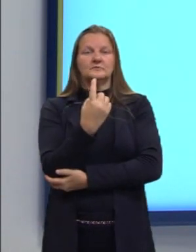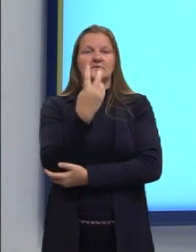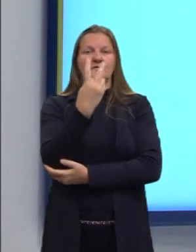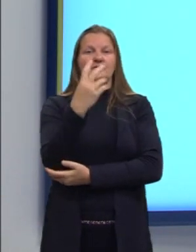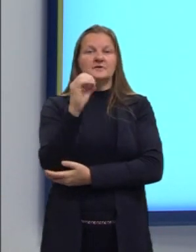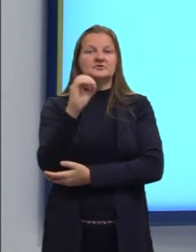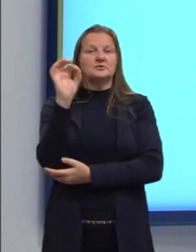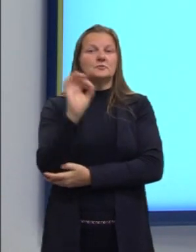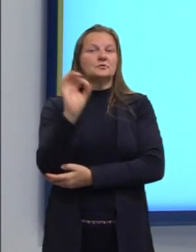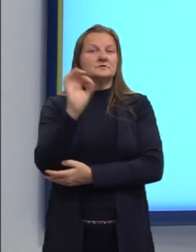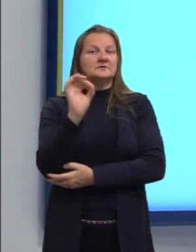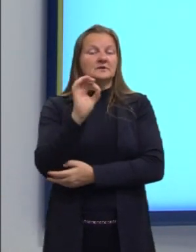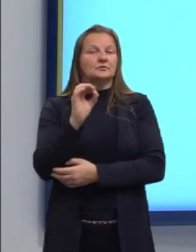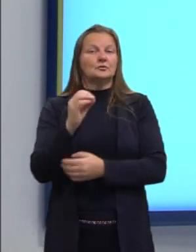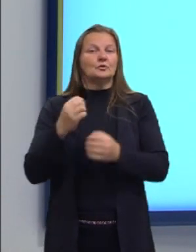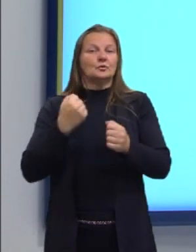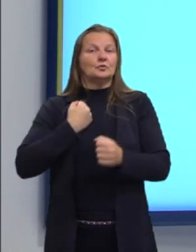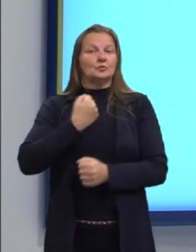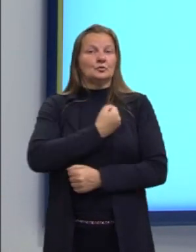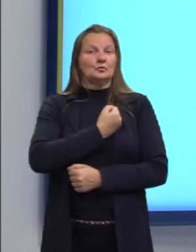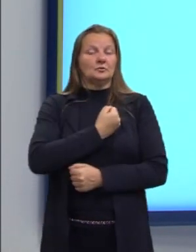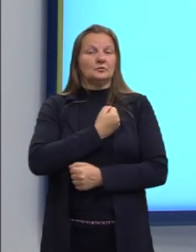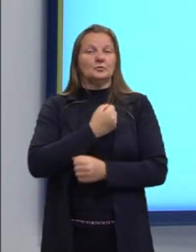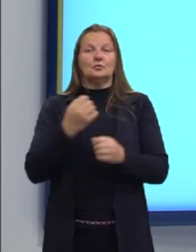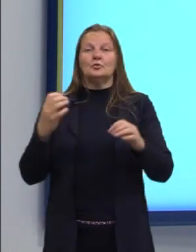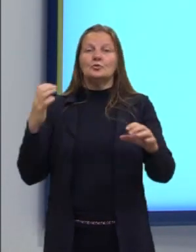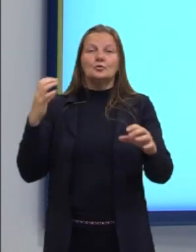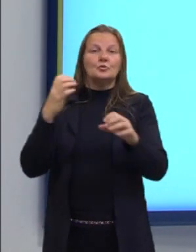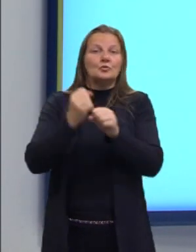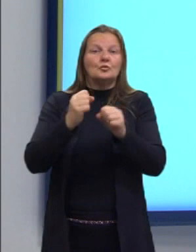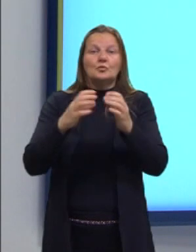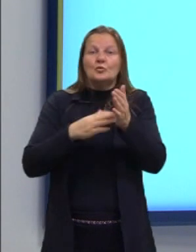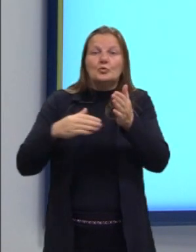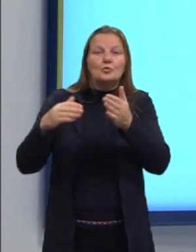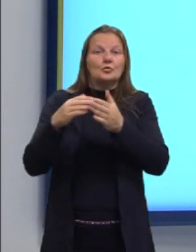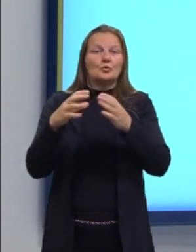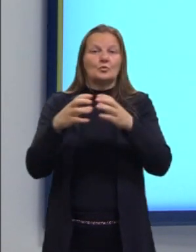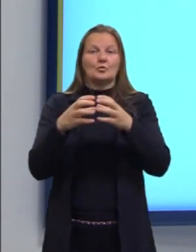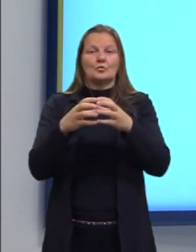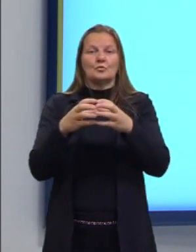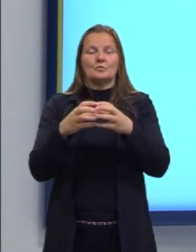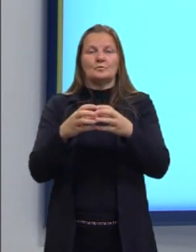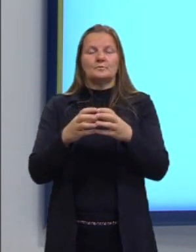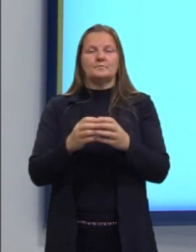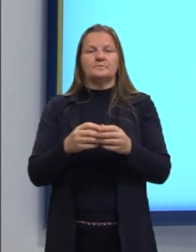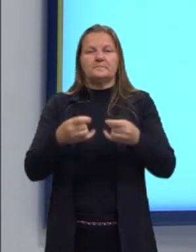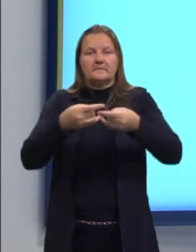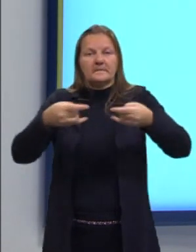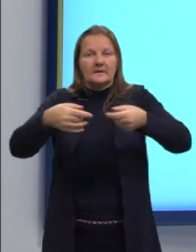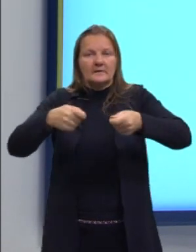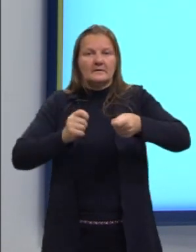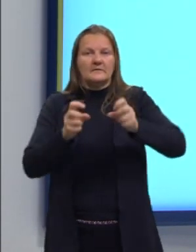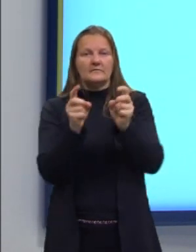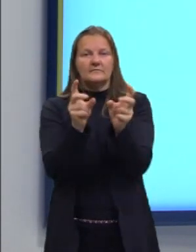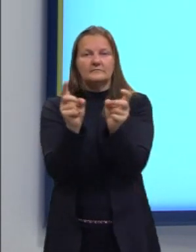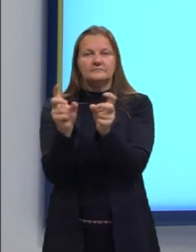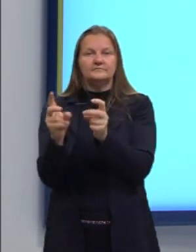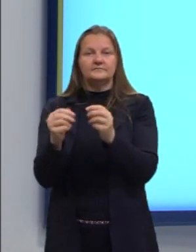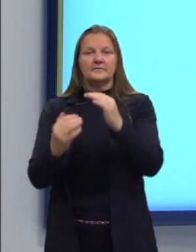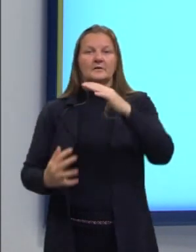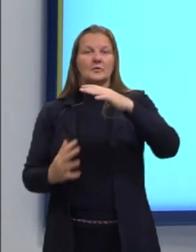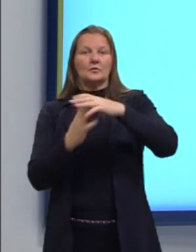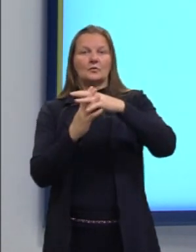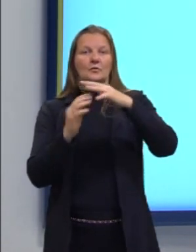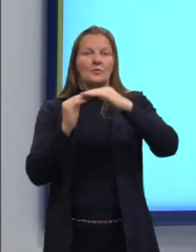20% do número total dos bilhetes vendidos e que esse número total de bilhetes vendidos excedeu,